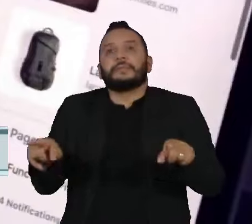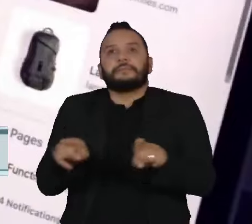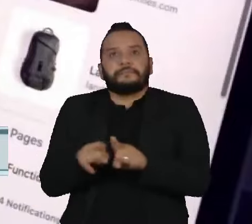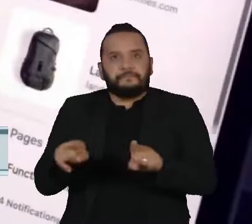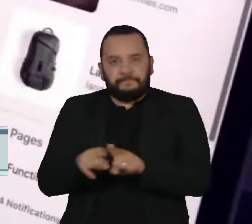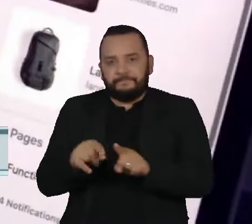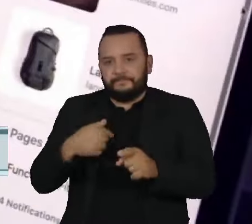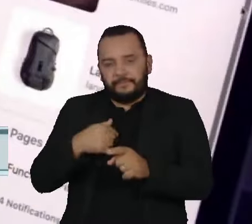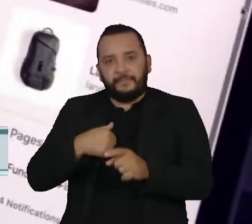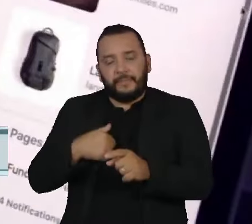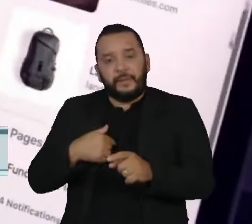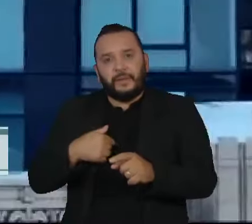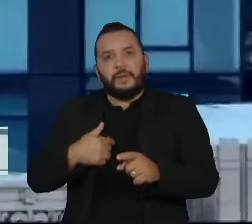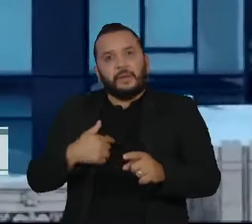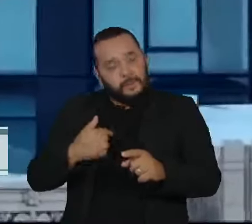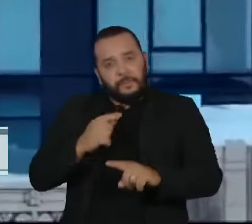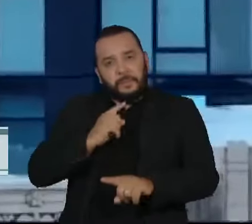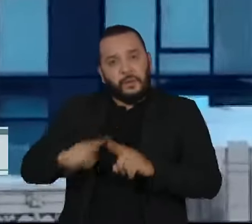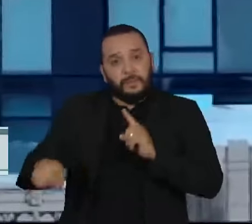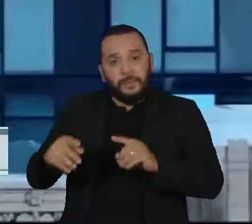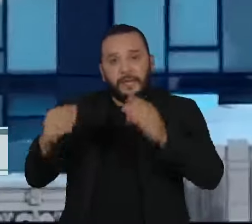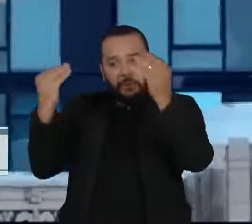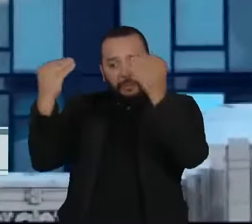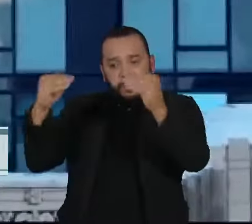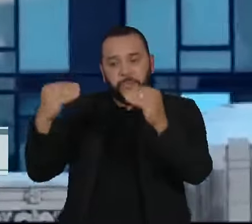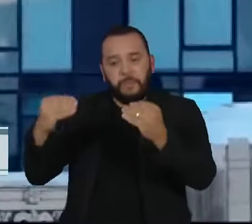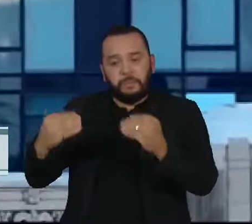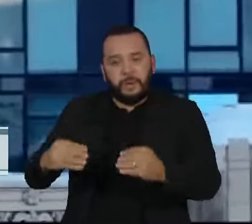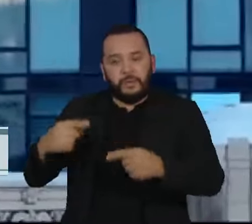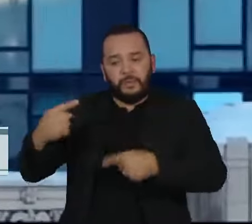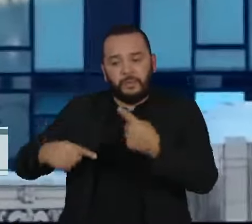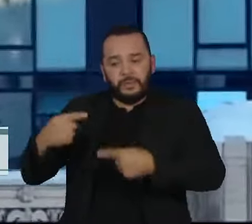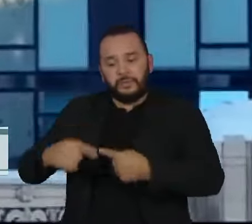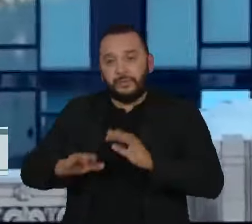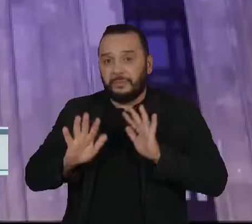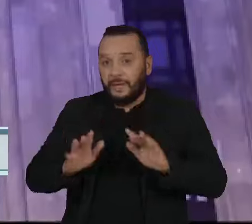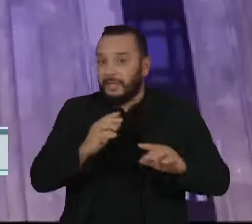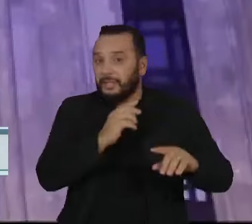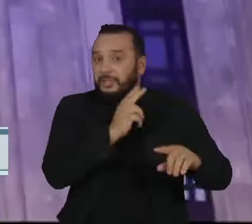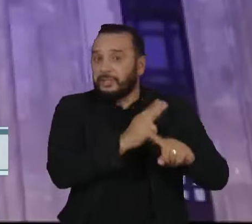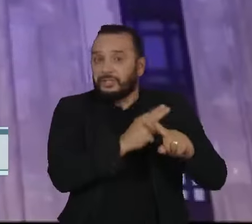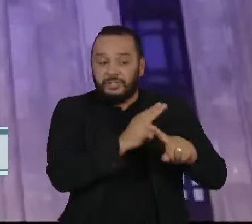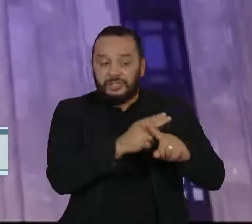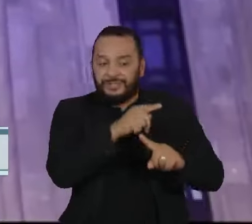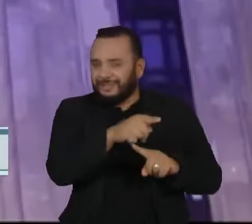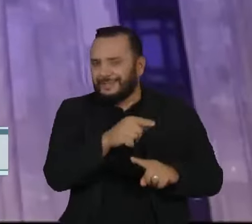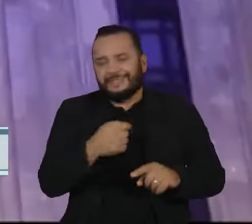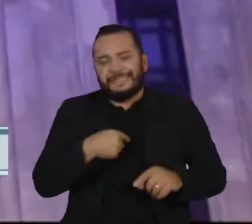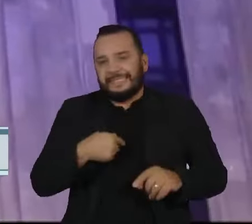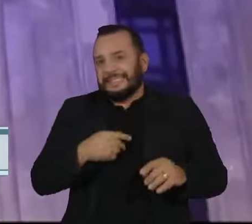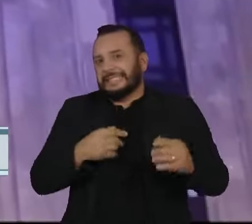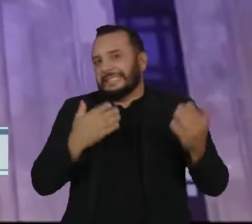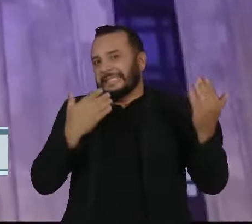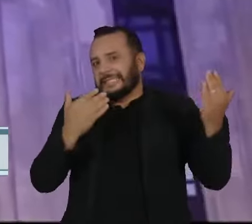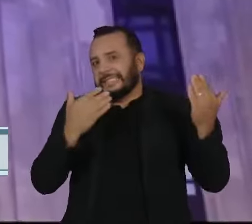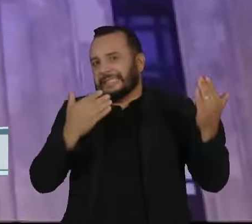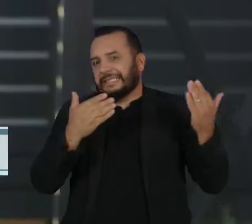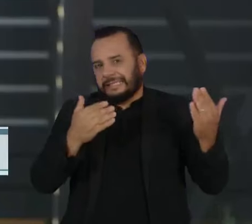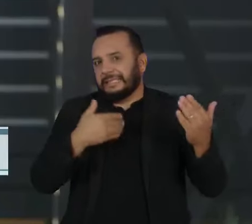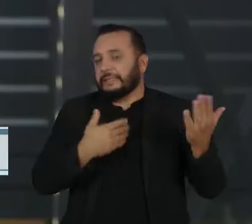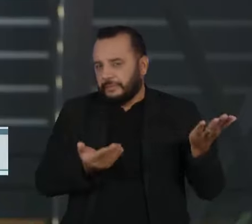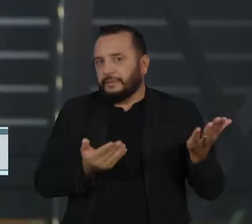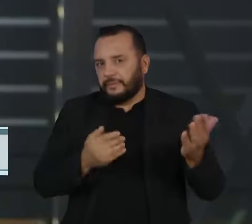permitir anúncios políticos, o X, ou o antigo Twitter, tem sido uma incerteza para as eleições de 2024.